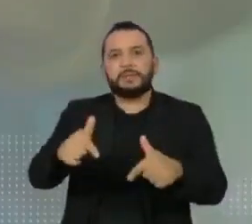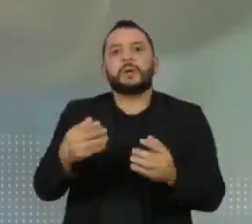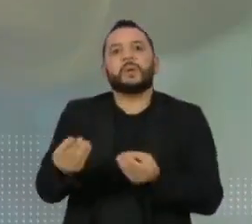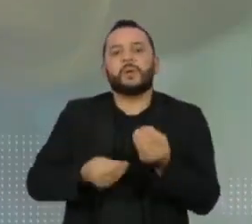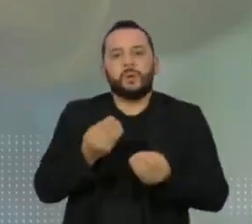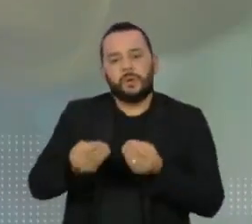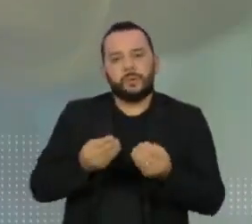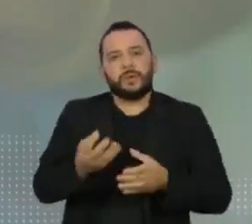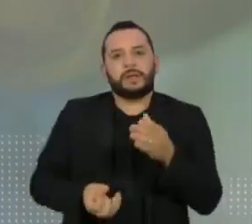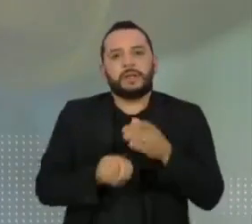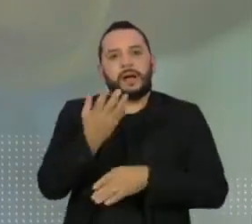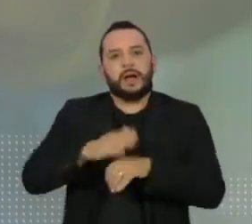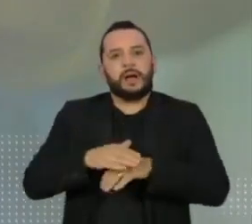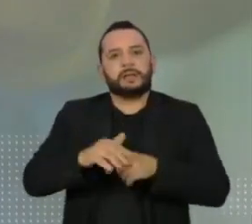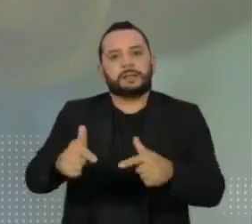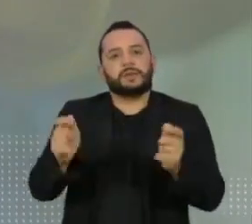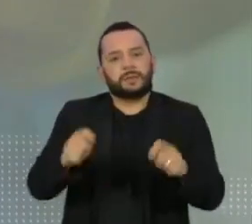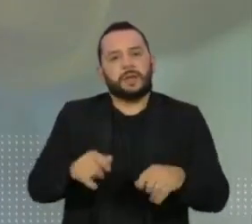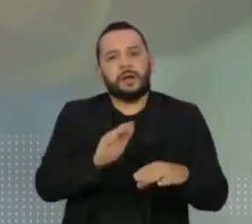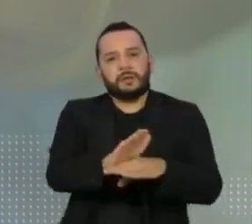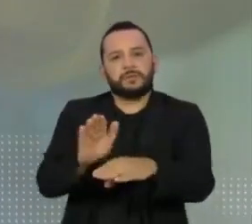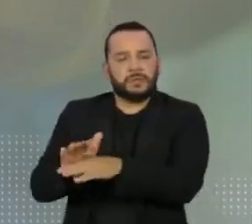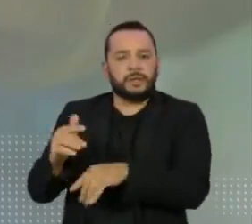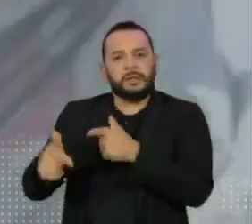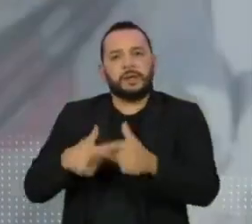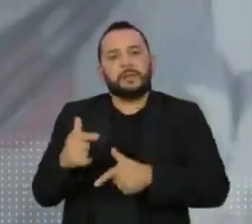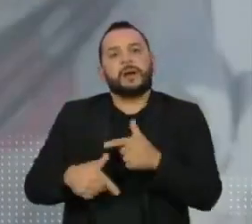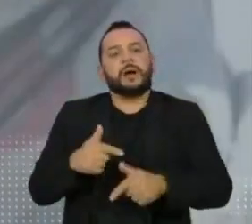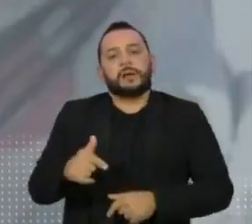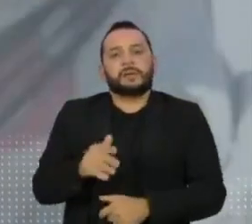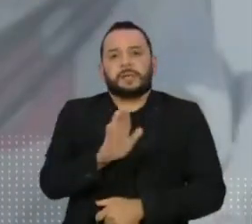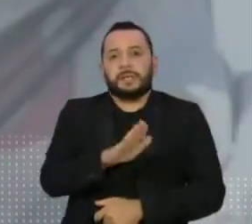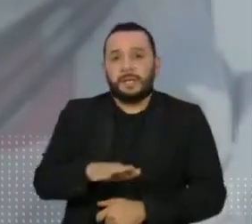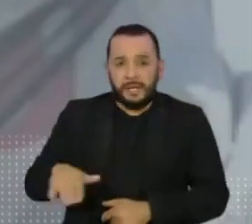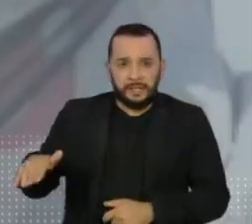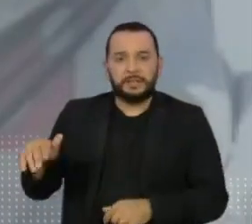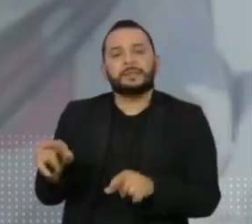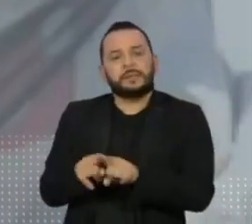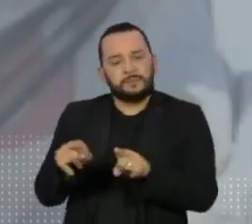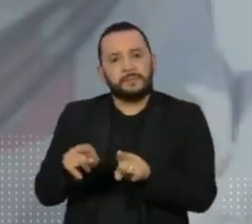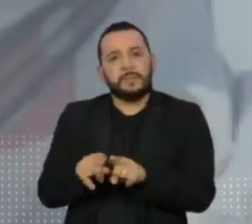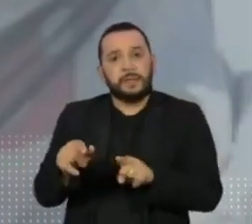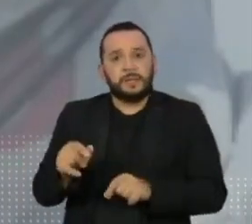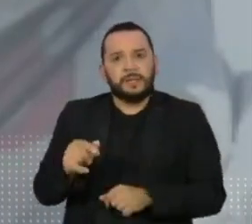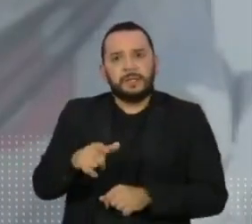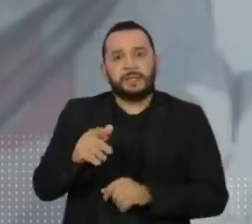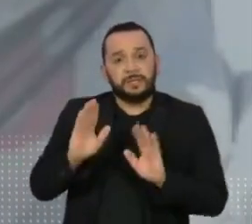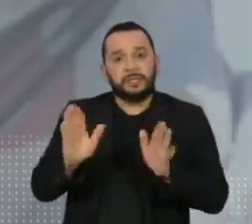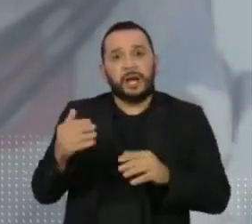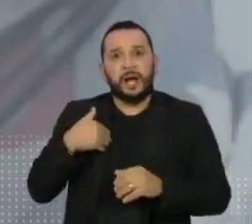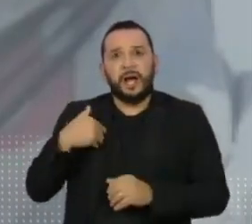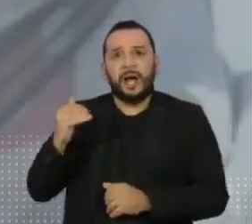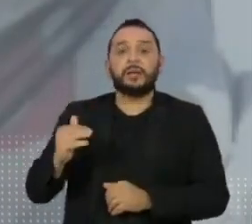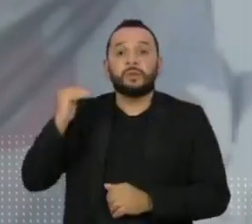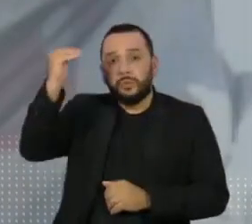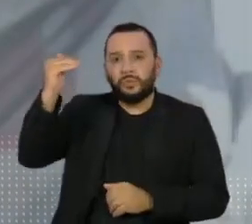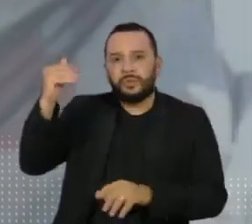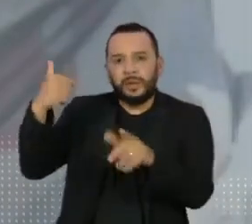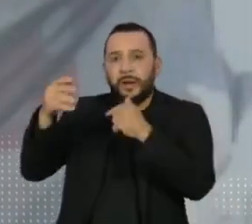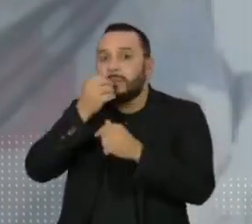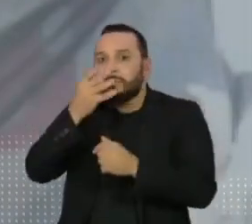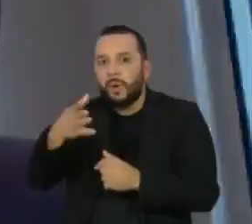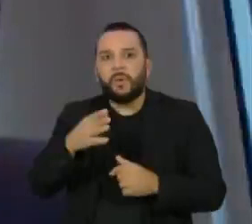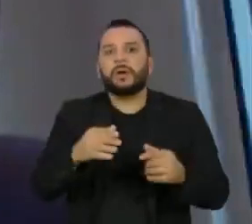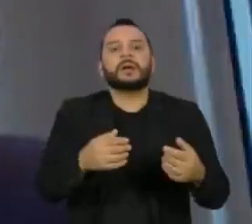políticas que melhorem as condições de trabalho dos adultos e do ingresso de adolescentes por meio de programas regulares como o